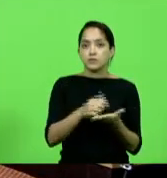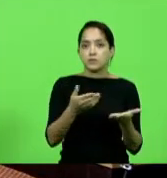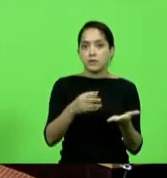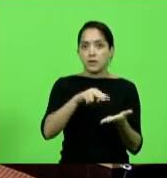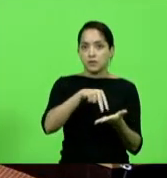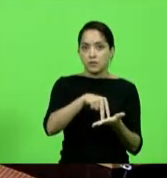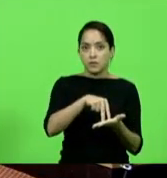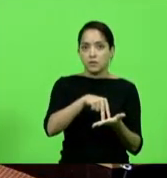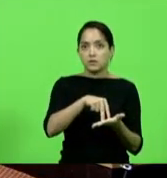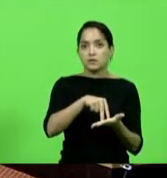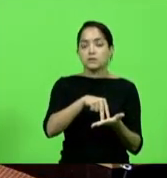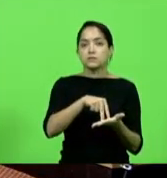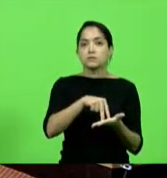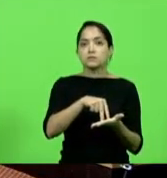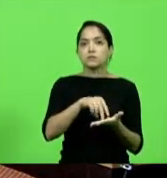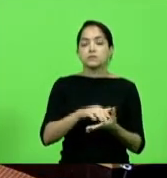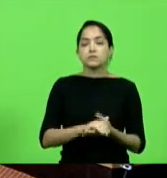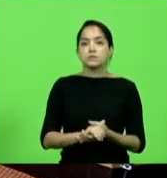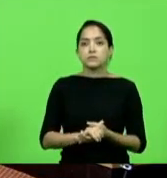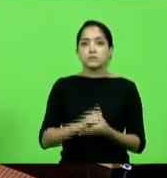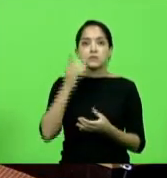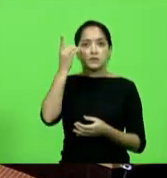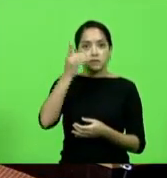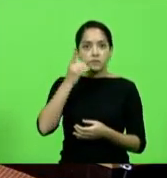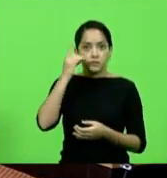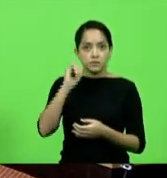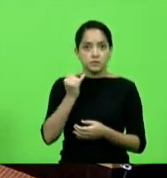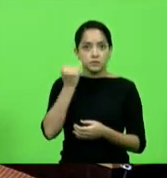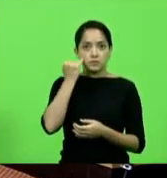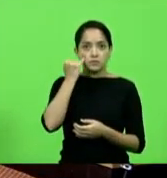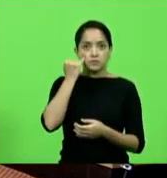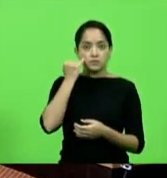palavra por dez minutos, deputado Gessé Lopes.